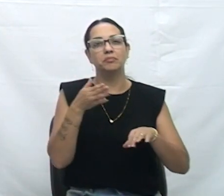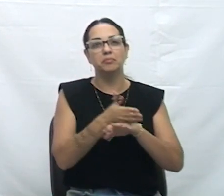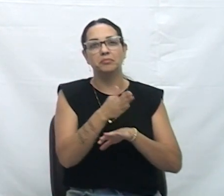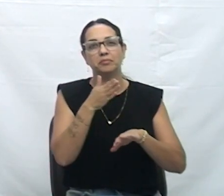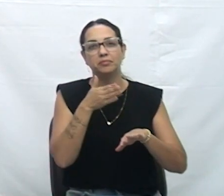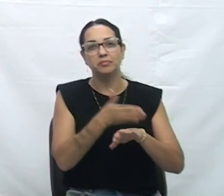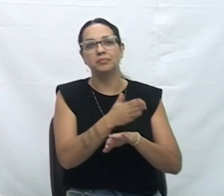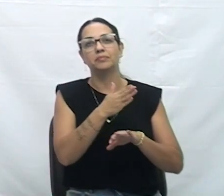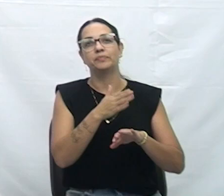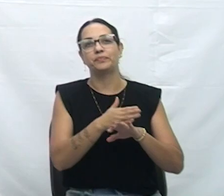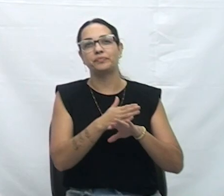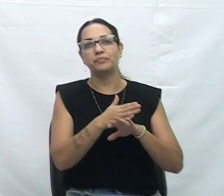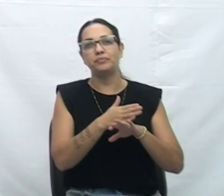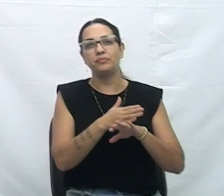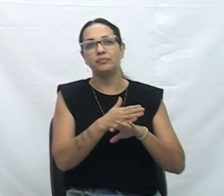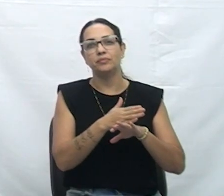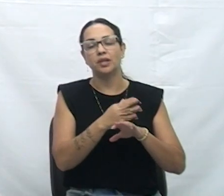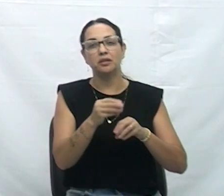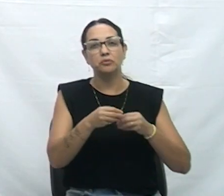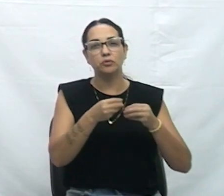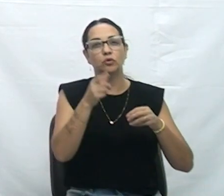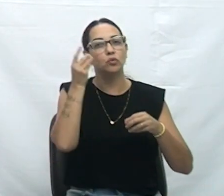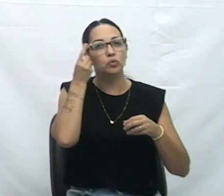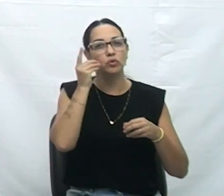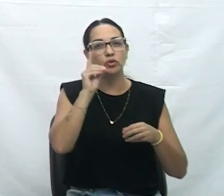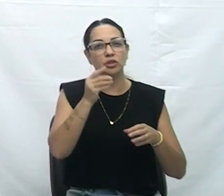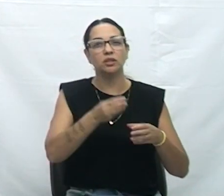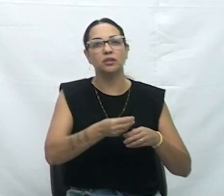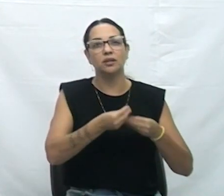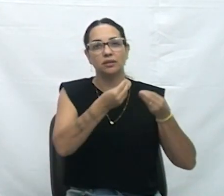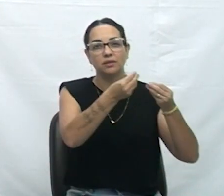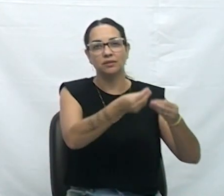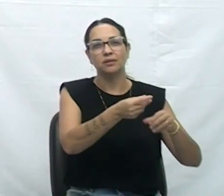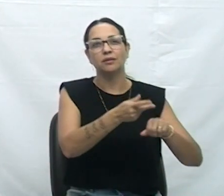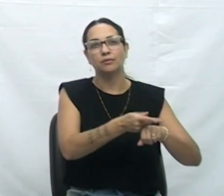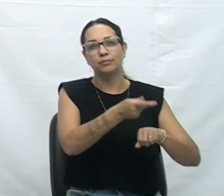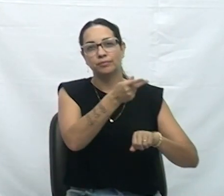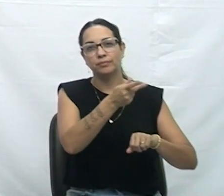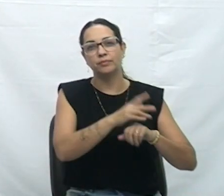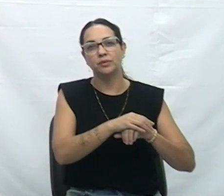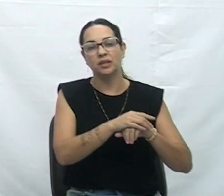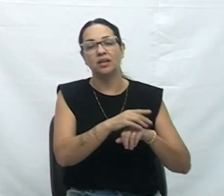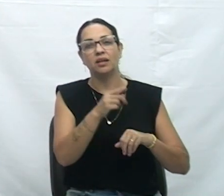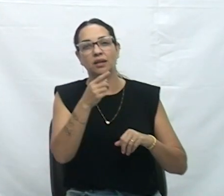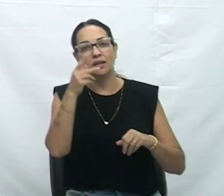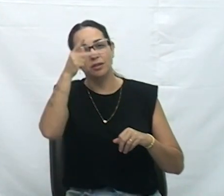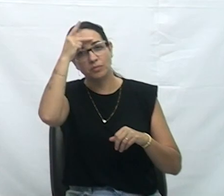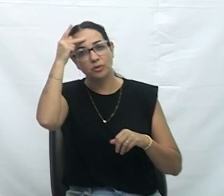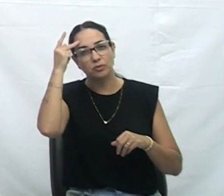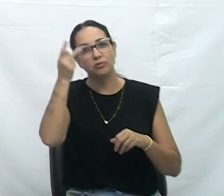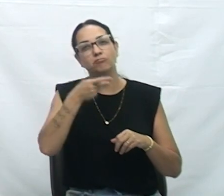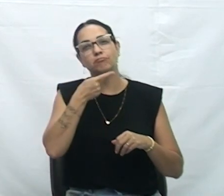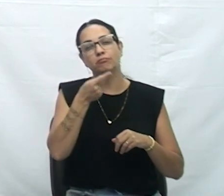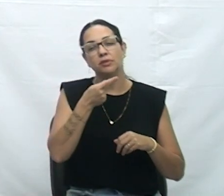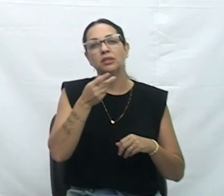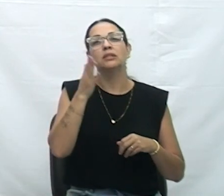colocação no dia da entrega do título, eles falaram que reconheceram algumas vulnerabilidades,